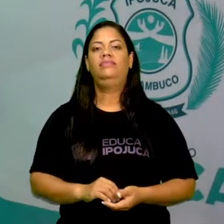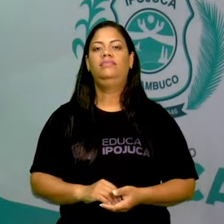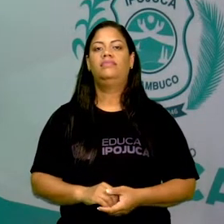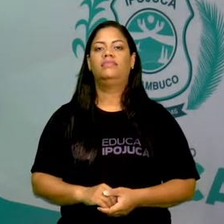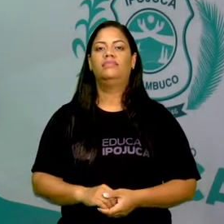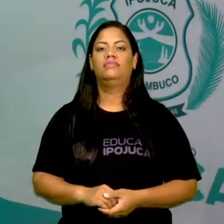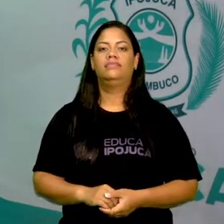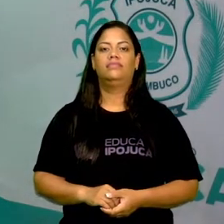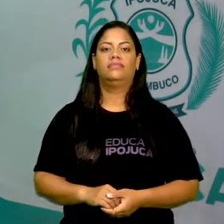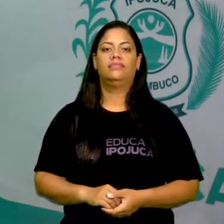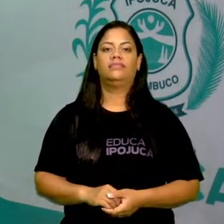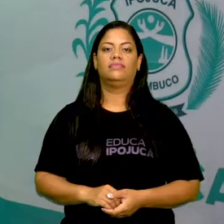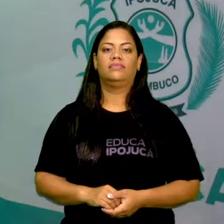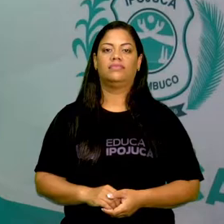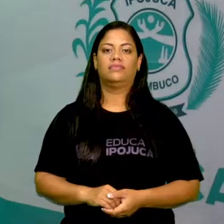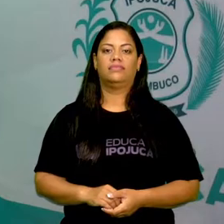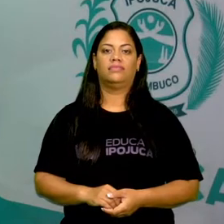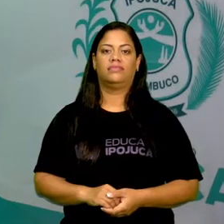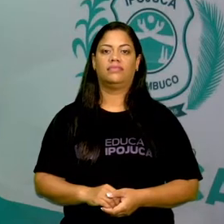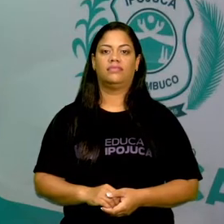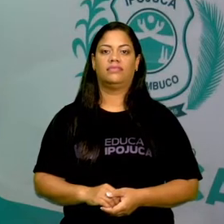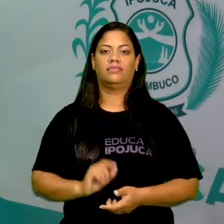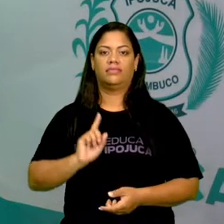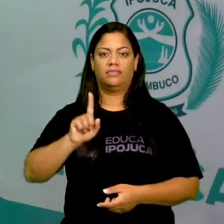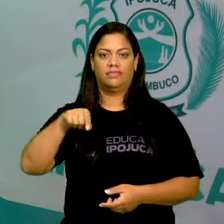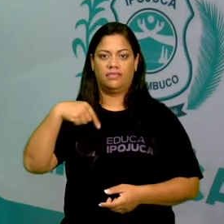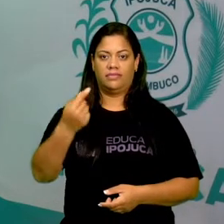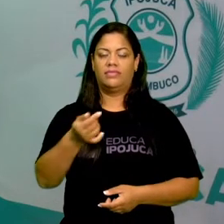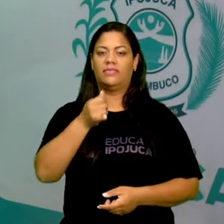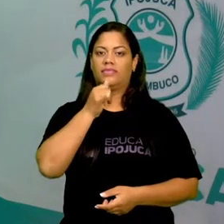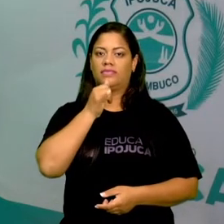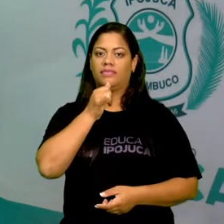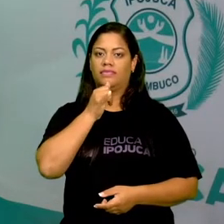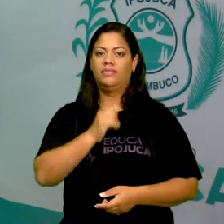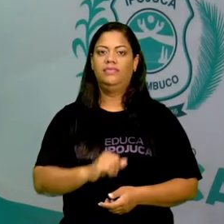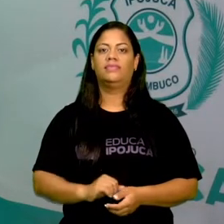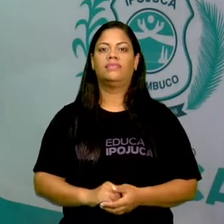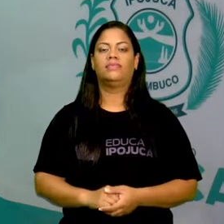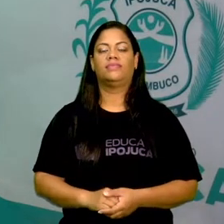certo? Então, vamos analisar outras palavras.